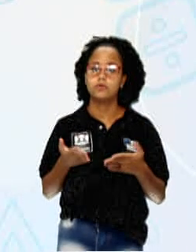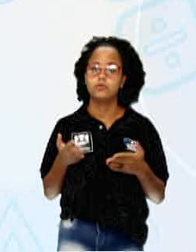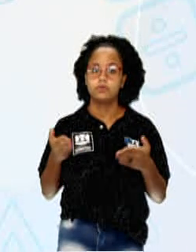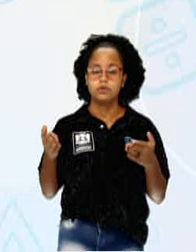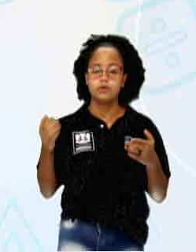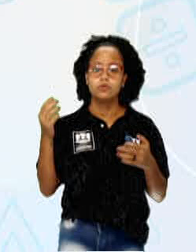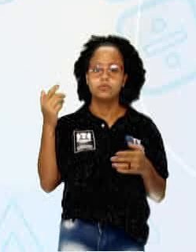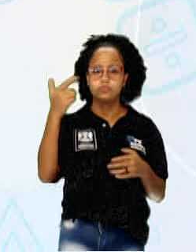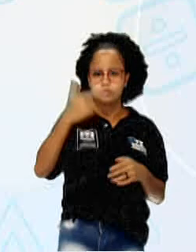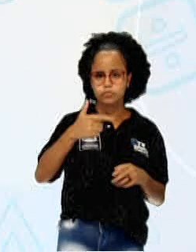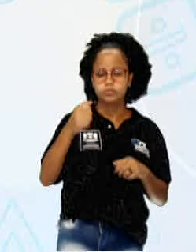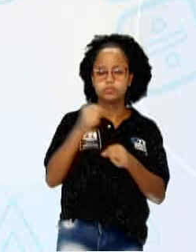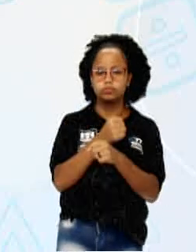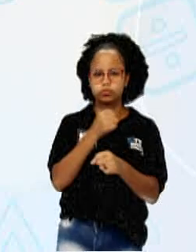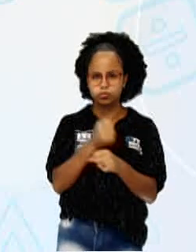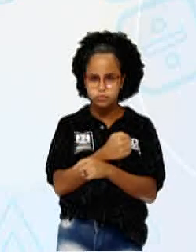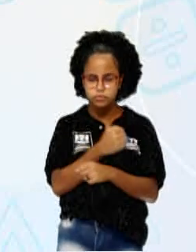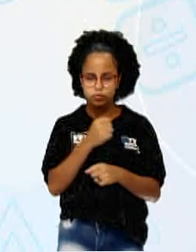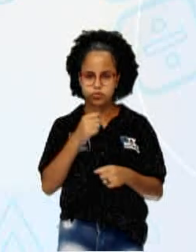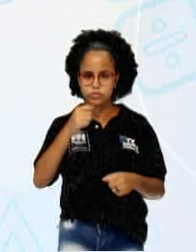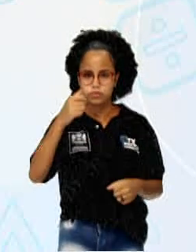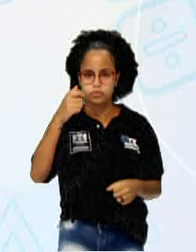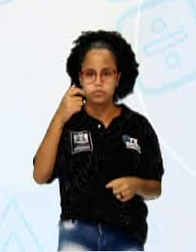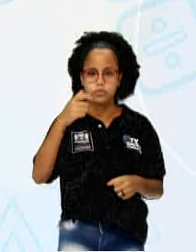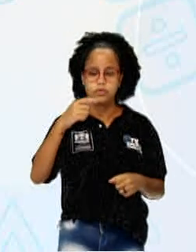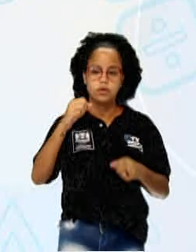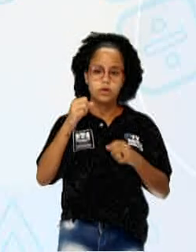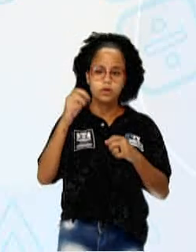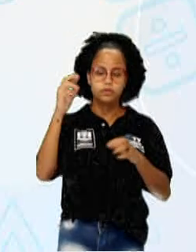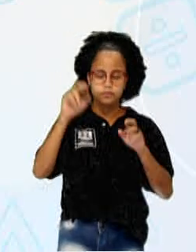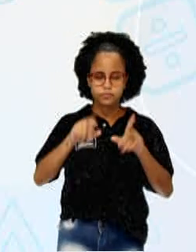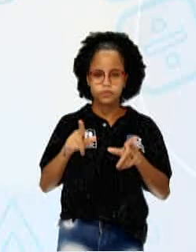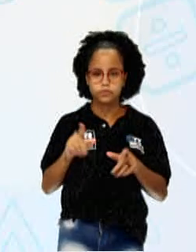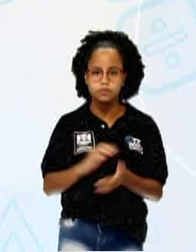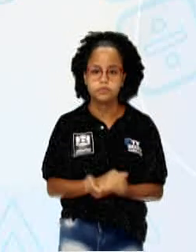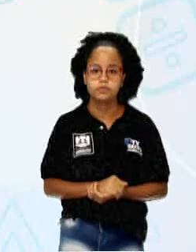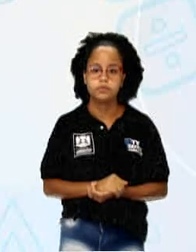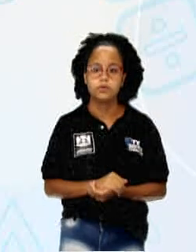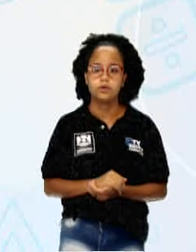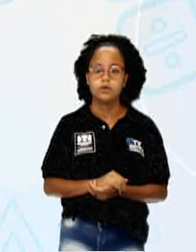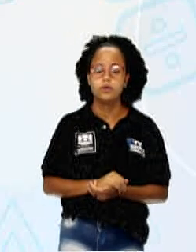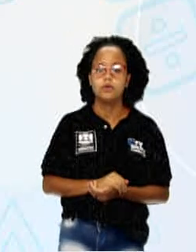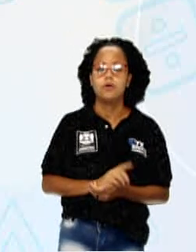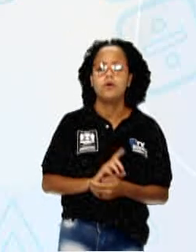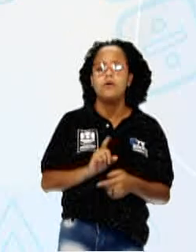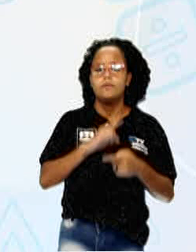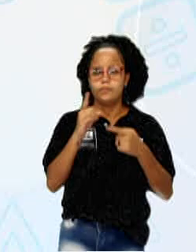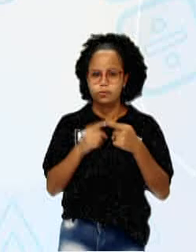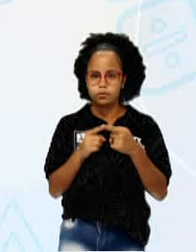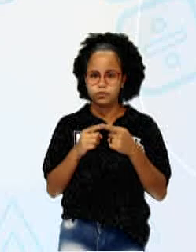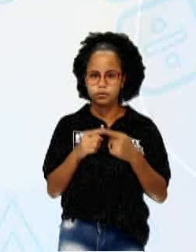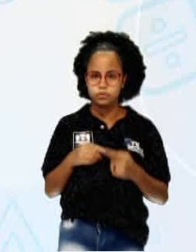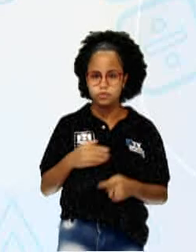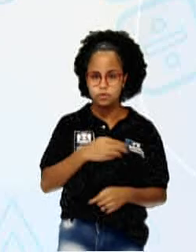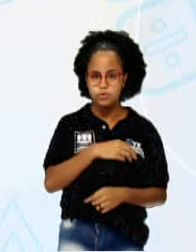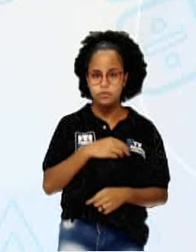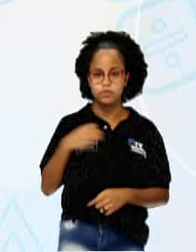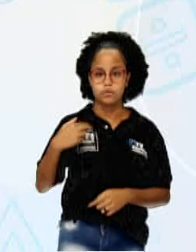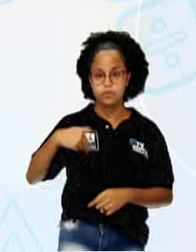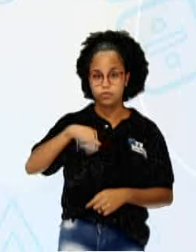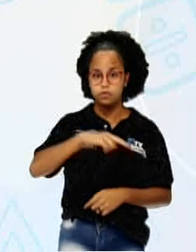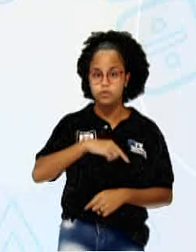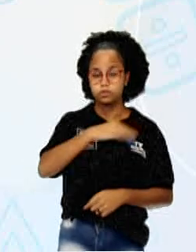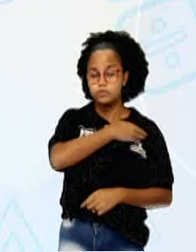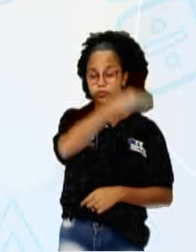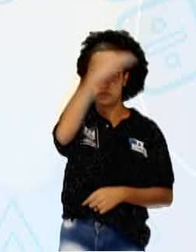obras também com materiais não convencionais. São materiais que não é comum ser usado. A primeira obra, Nossa Senhora de Aparecida, de